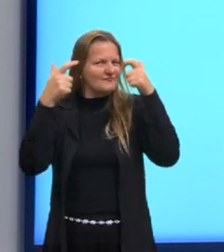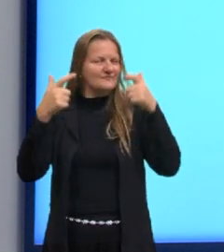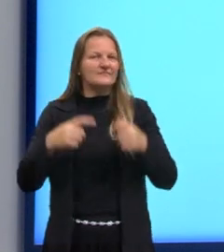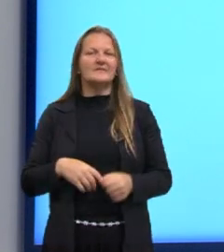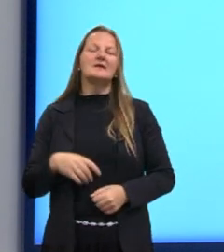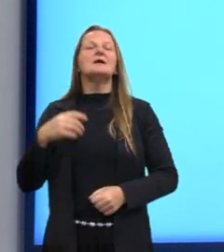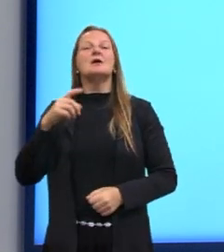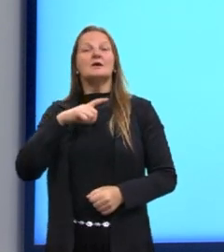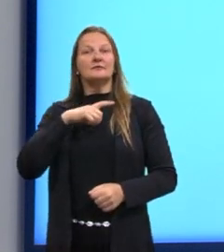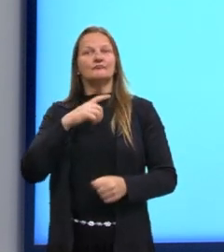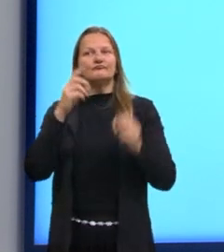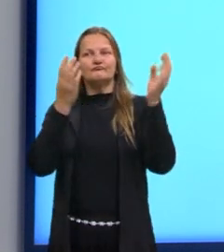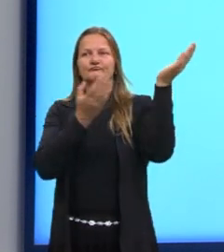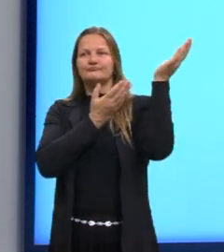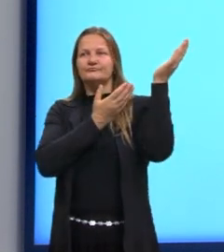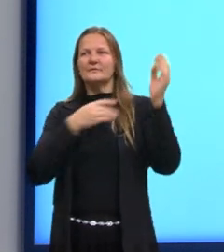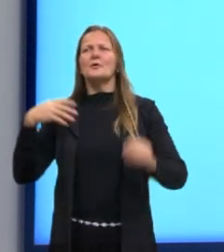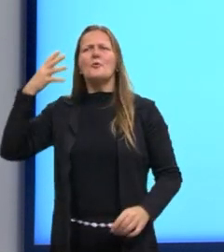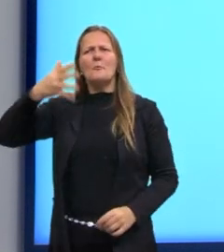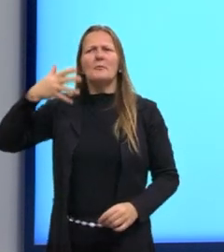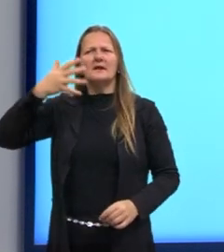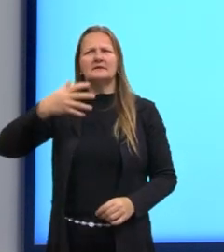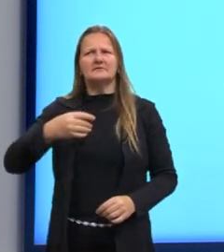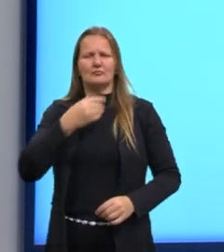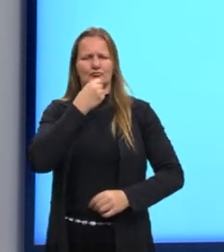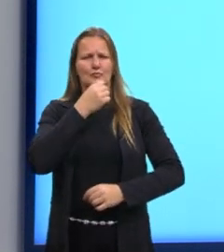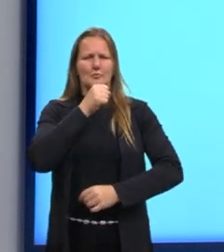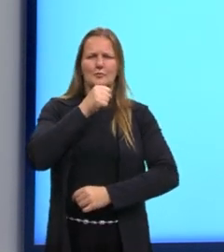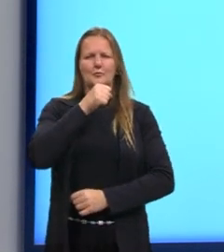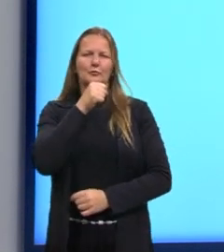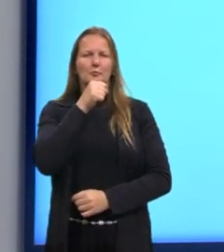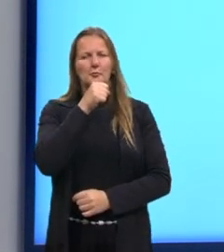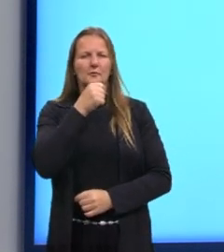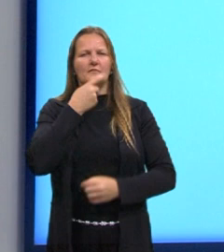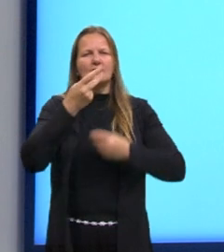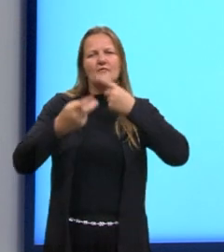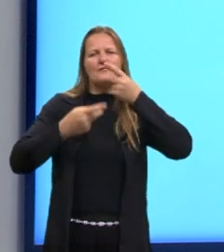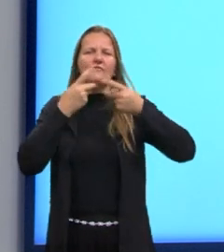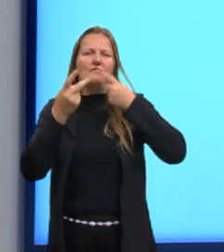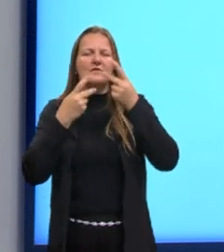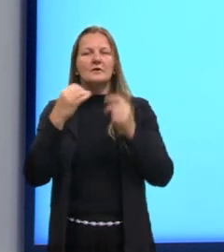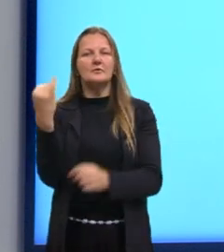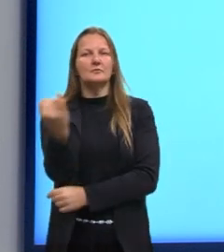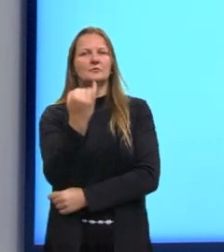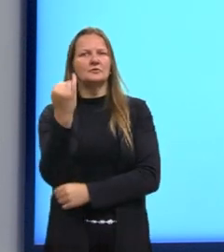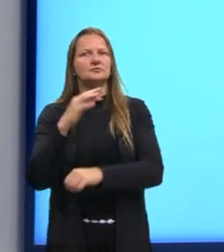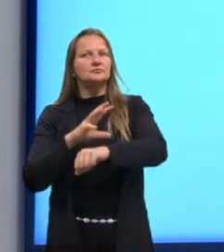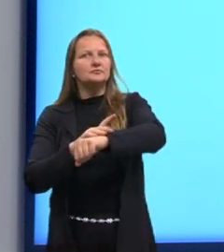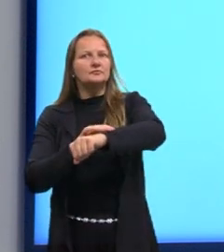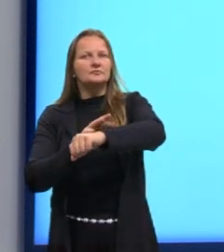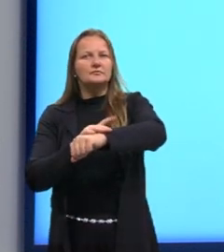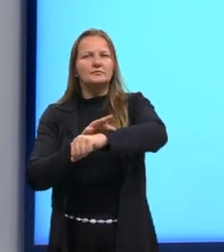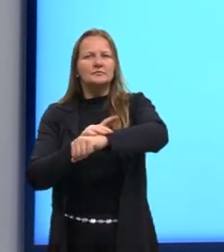palestra, o apresentador falou sobre uma importante doença